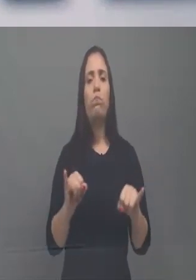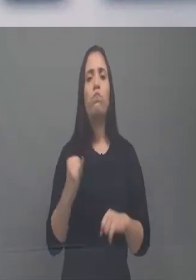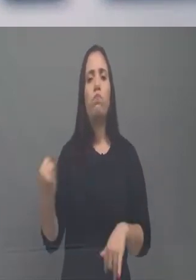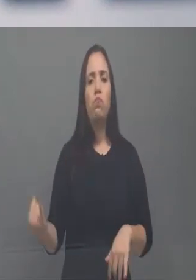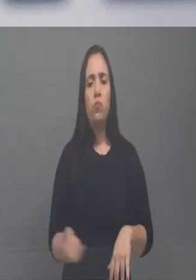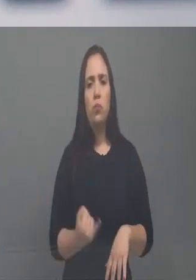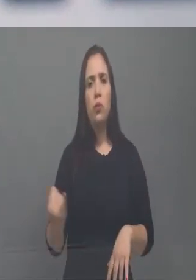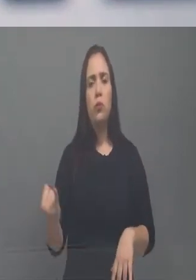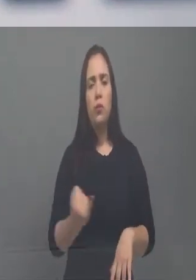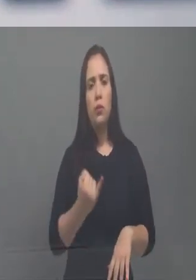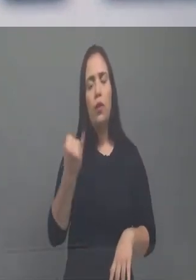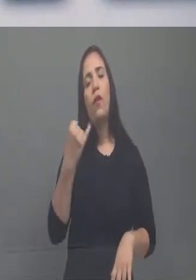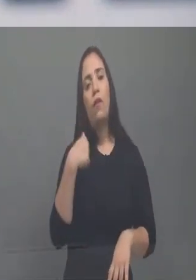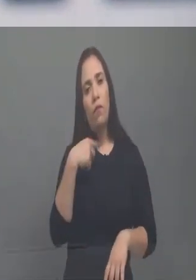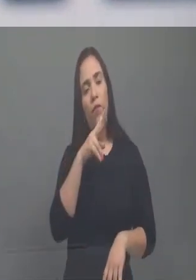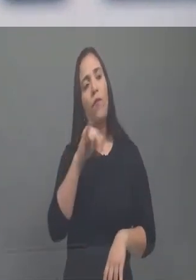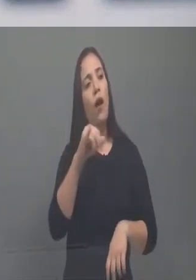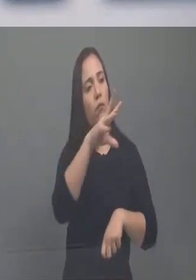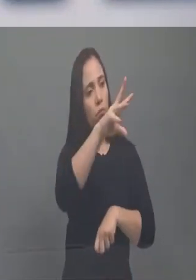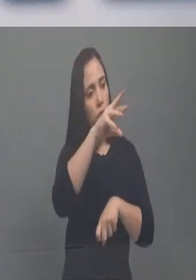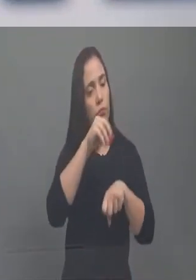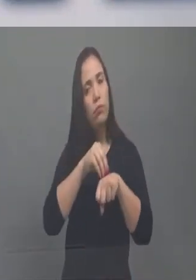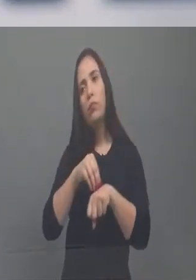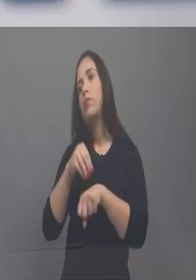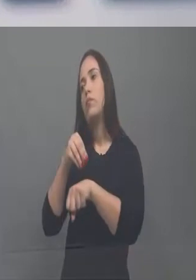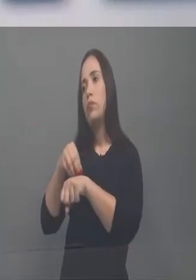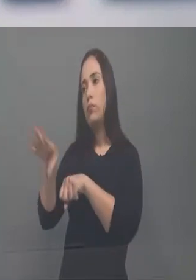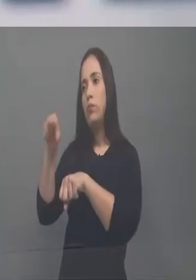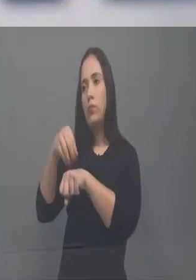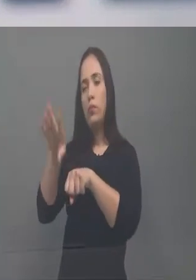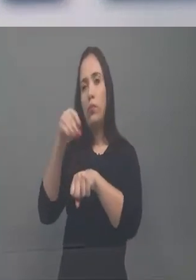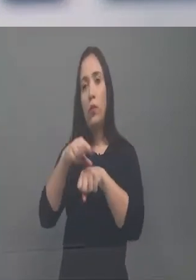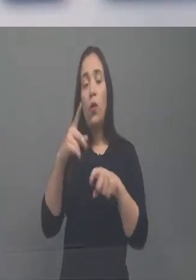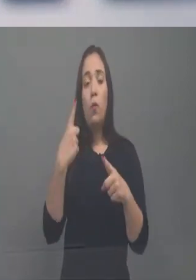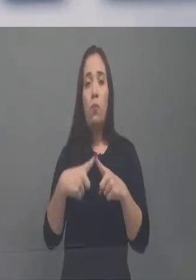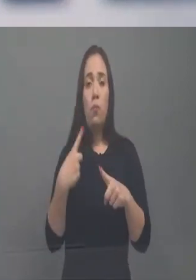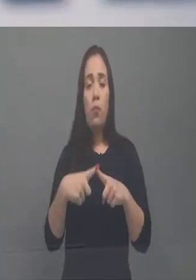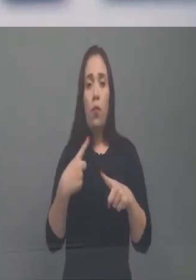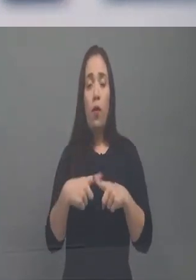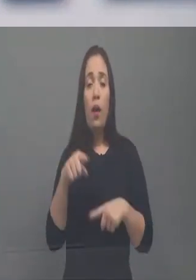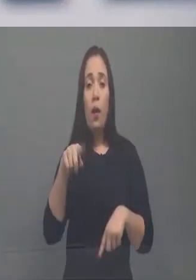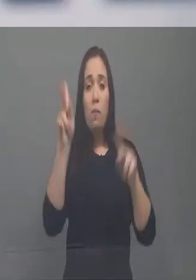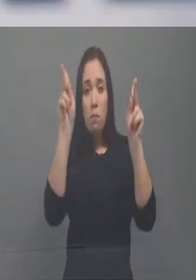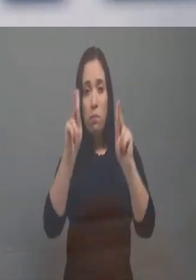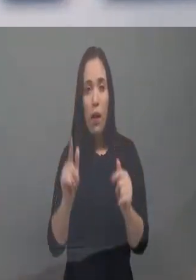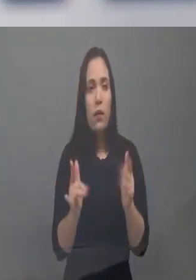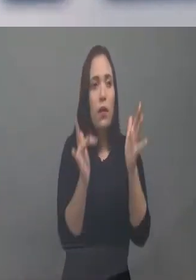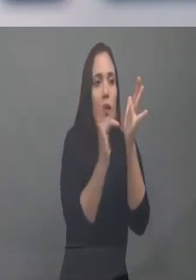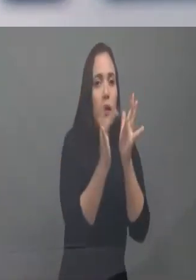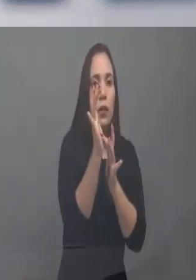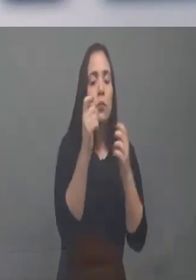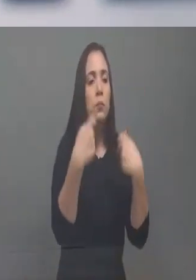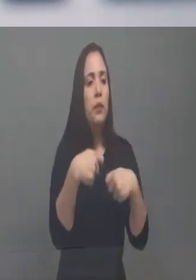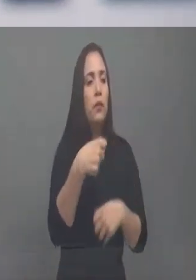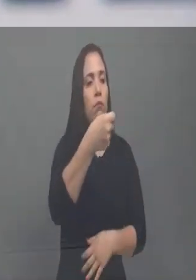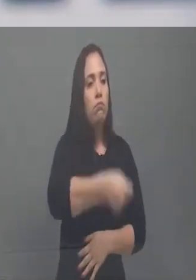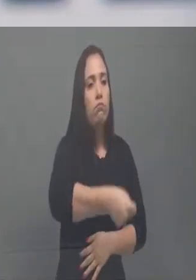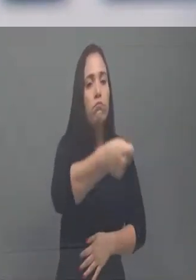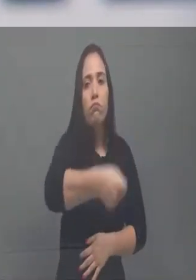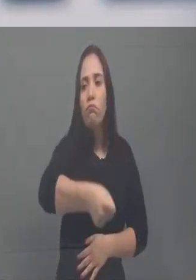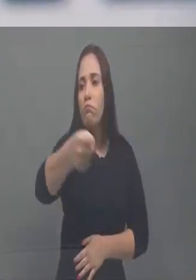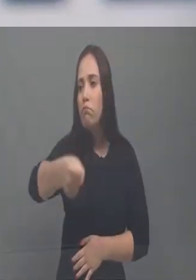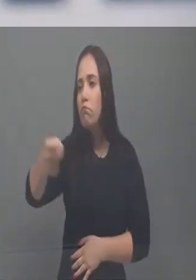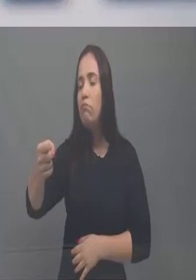está certo? E eu vou levar, com certeza, porque naquele momento, você tem que acolher o irmão que está ao seu lado, tem que acolher o outro, tem que